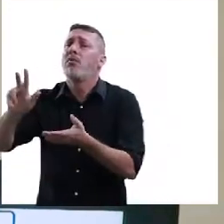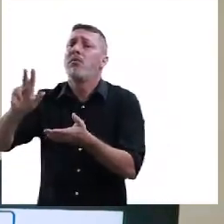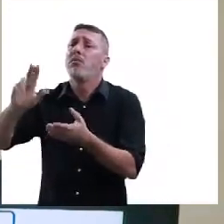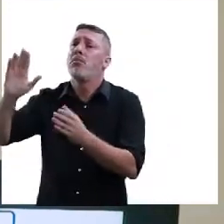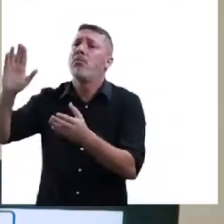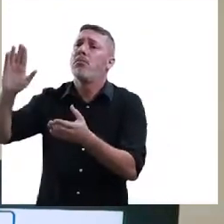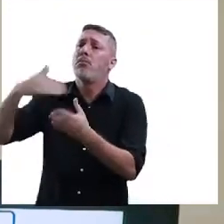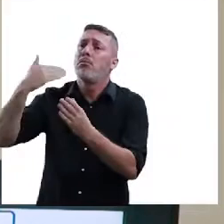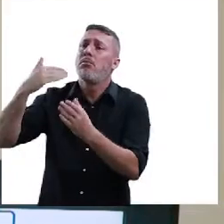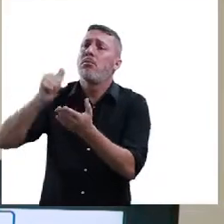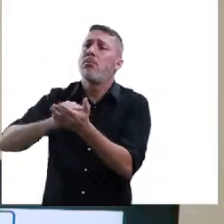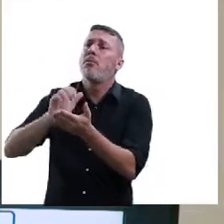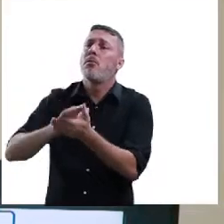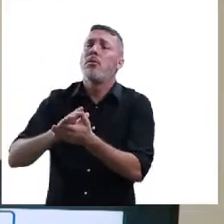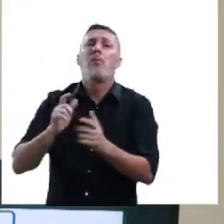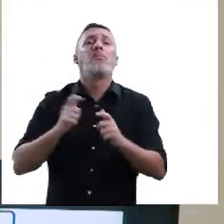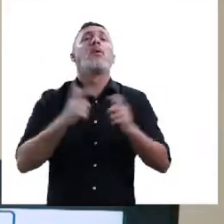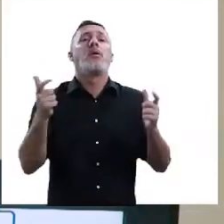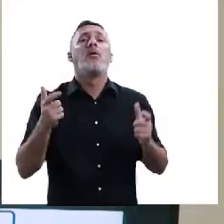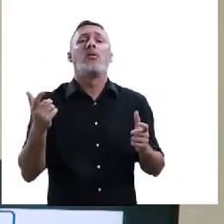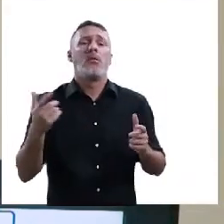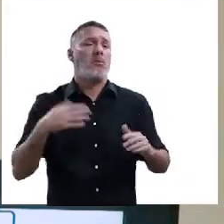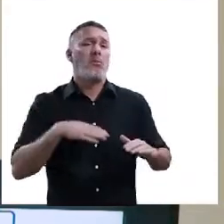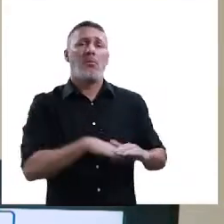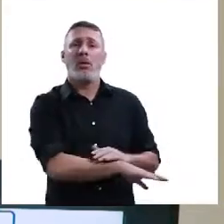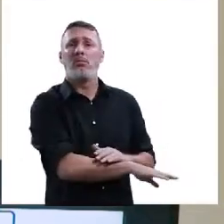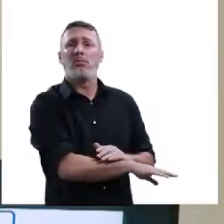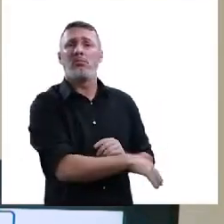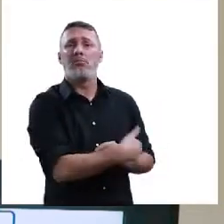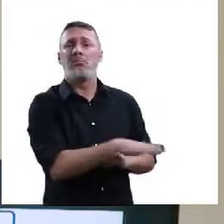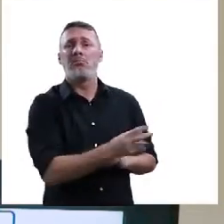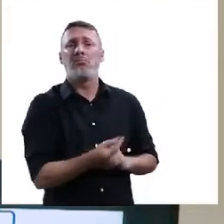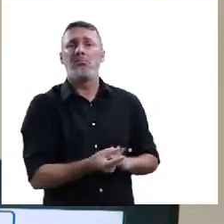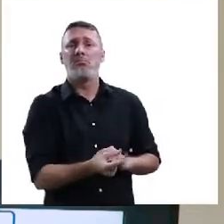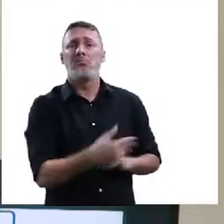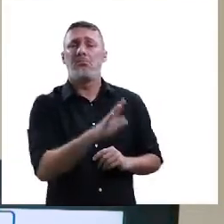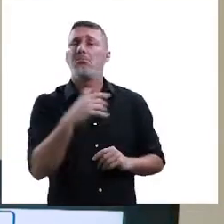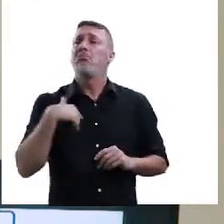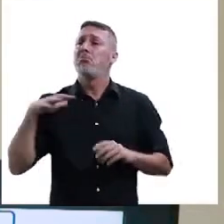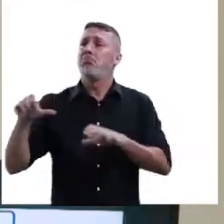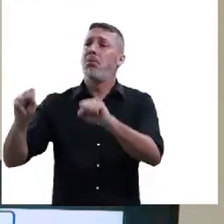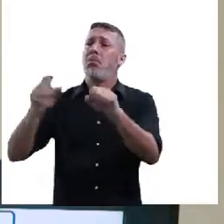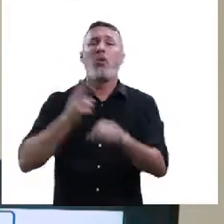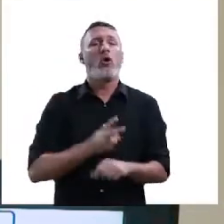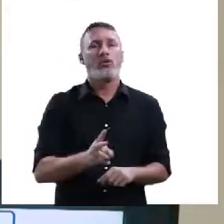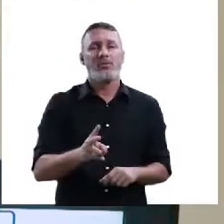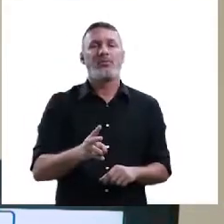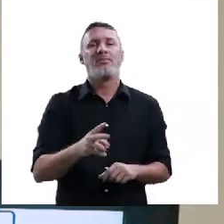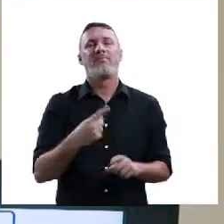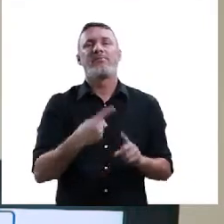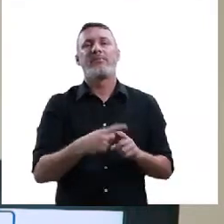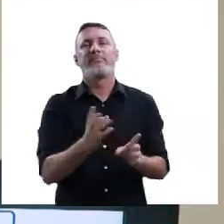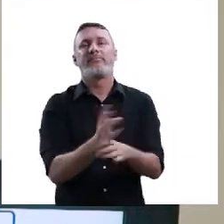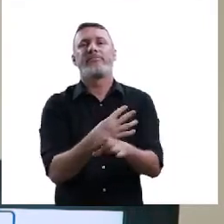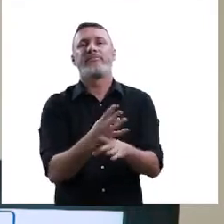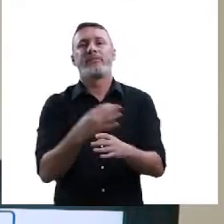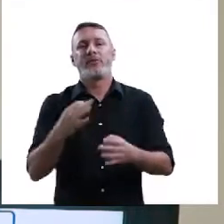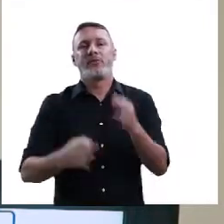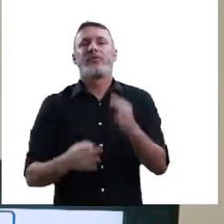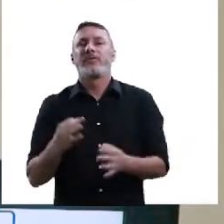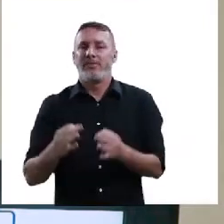pratica algo contra o animal recebeu a multa, o acontece? Na maioria dos casos, guarda aquela multa na gaveta e vai continuar. Então a gente precisa